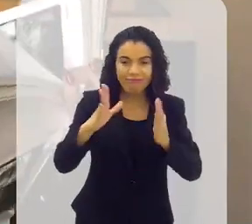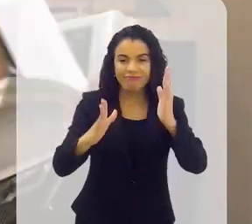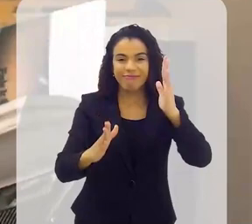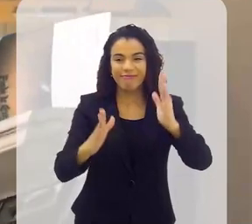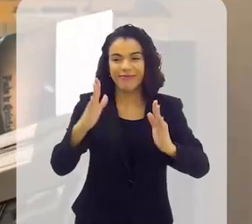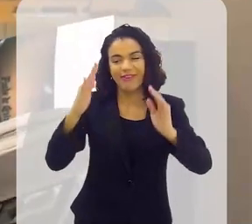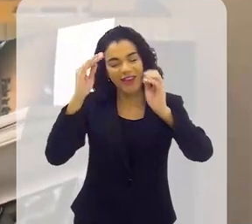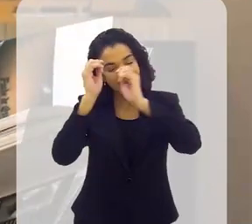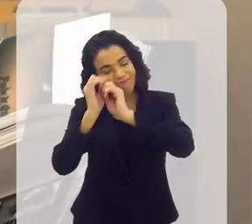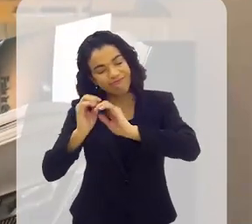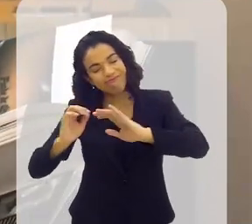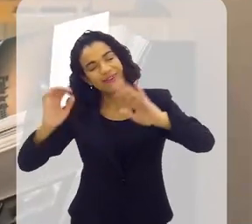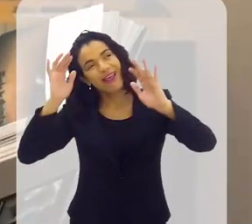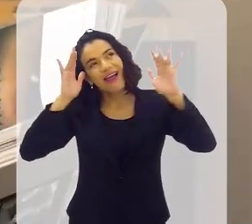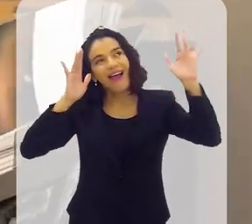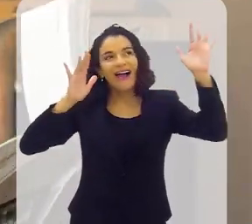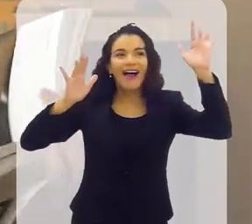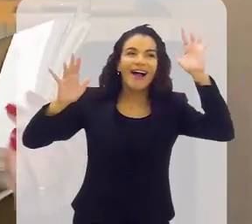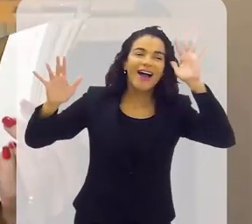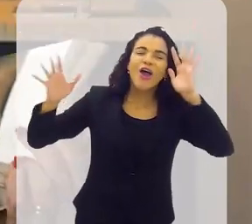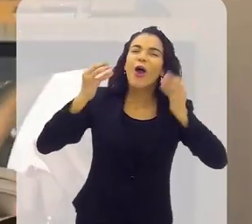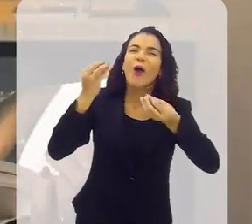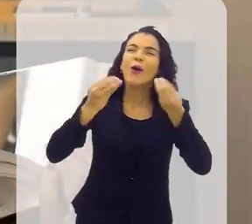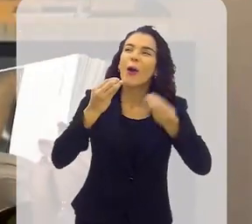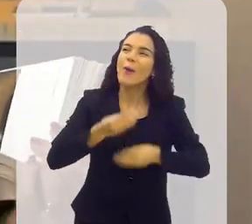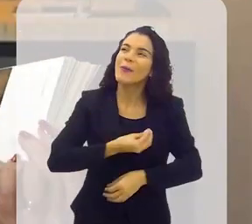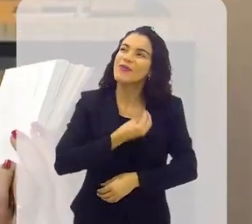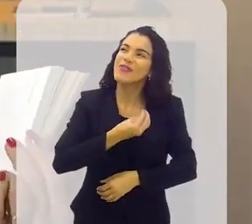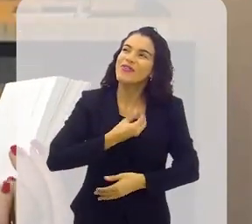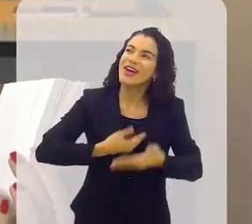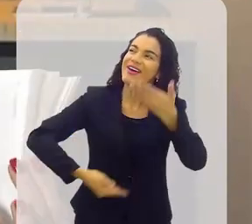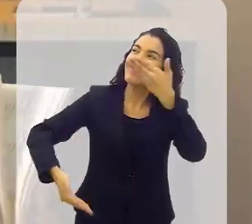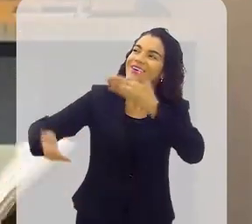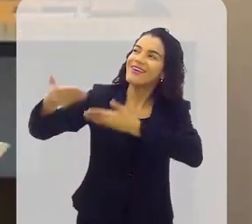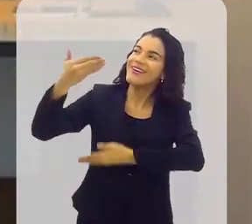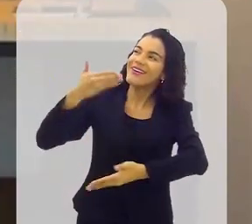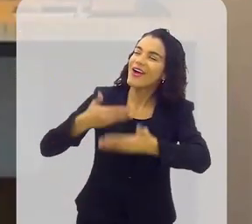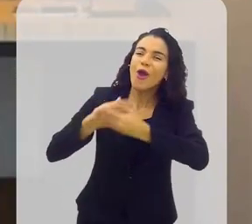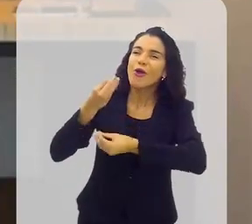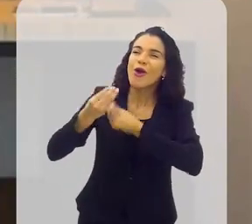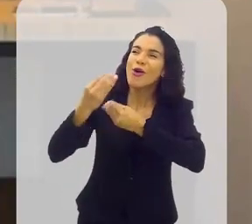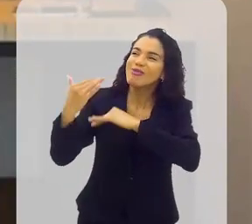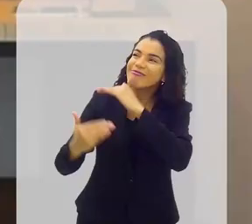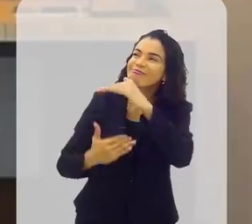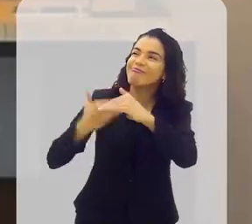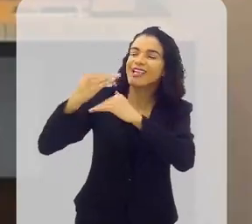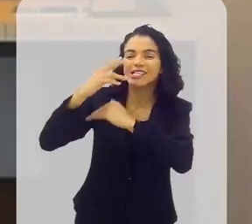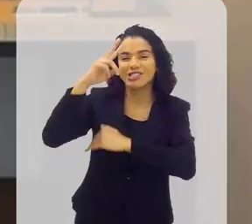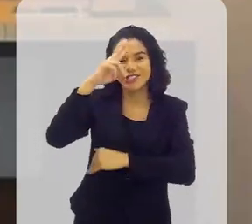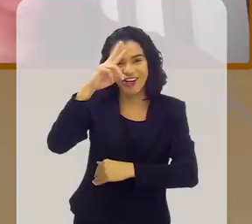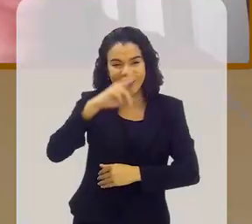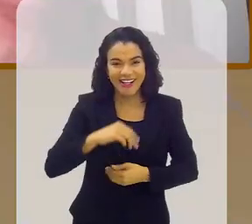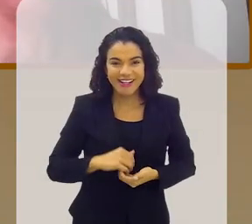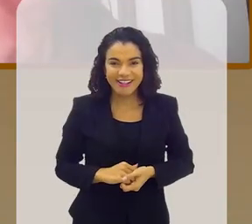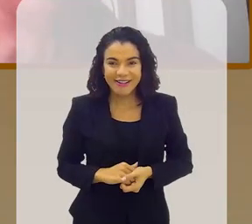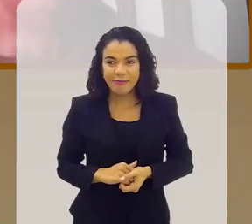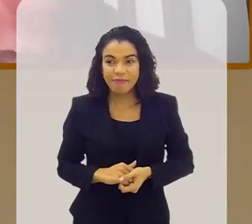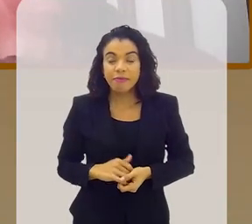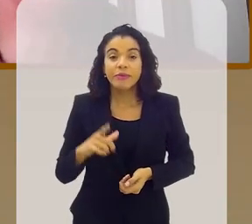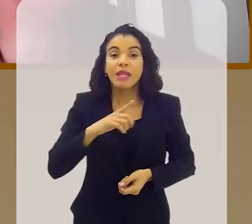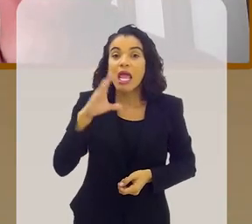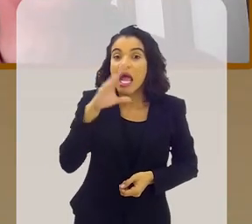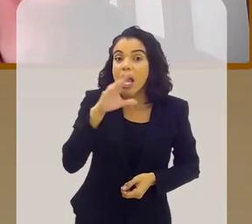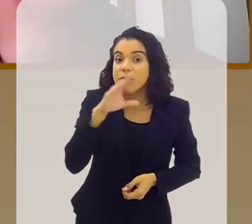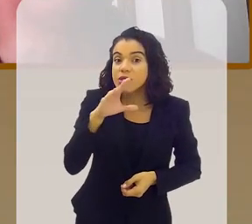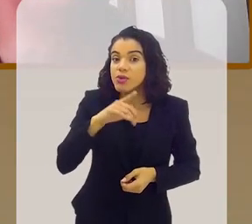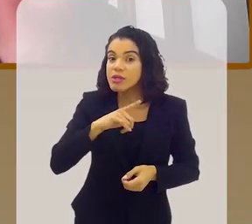época, ficar imaginando como é que foi sendo construída essa história. Muito gostoso.